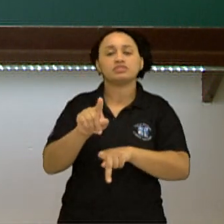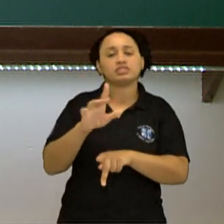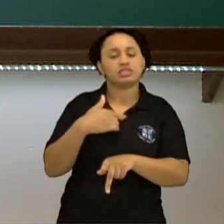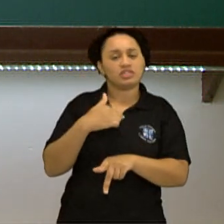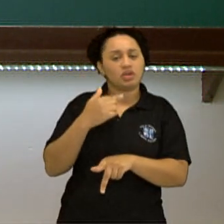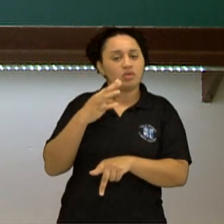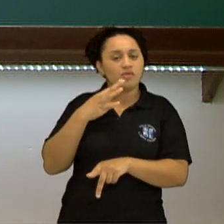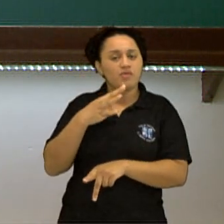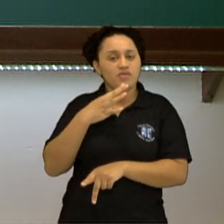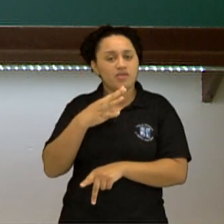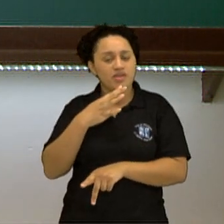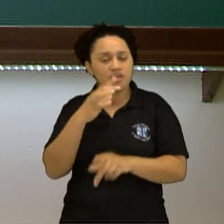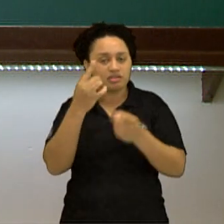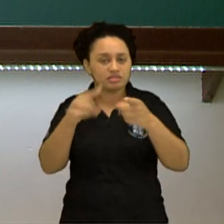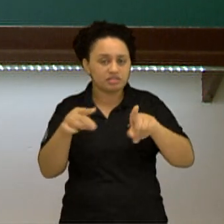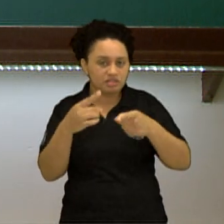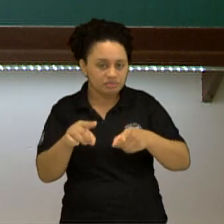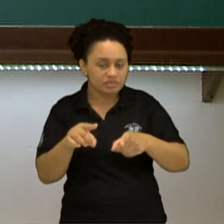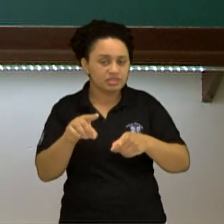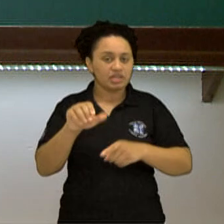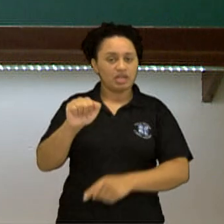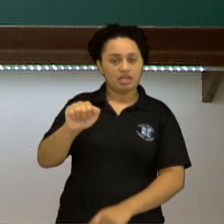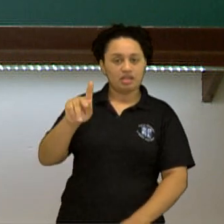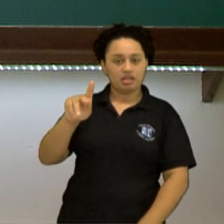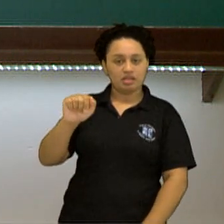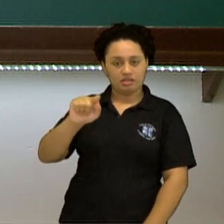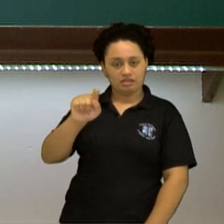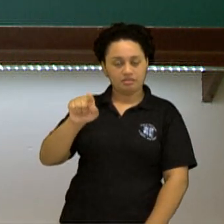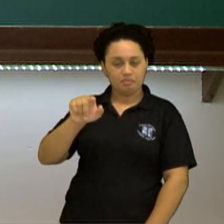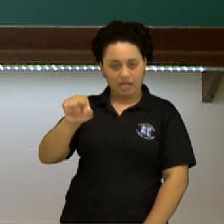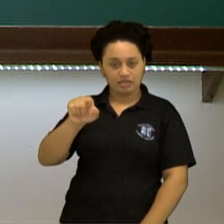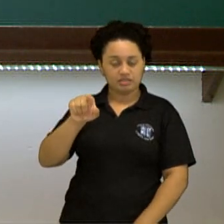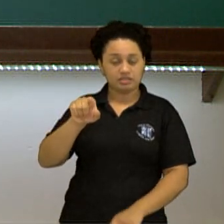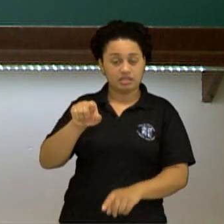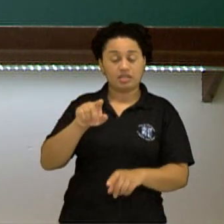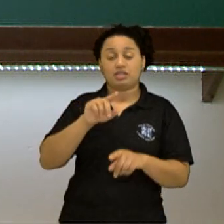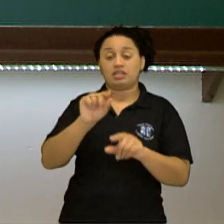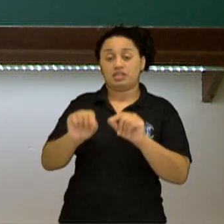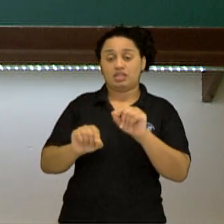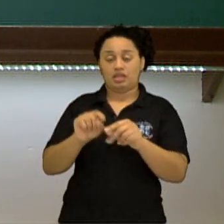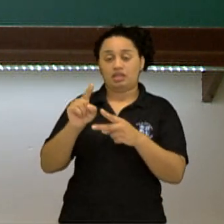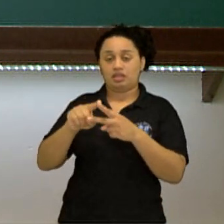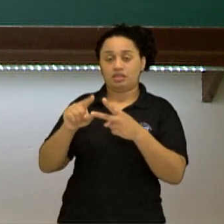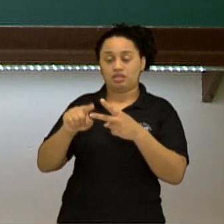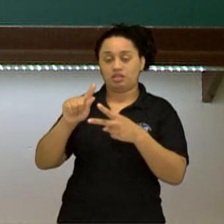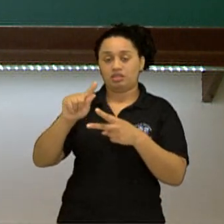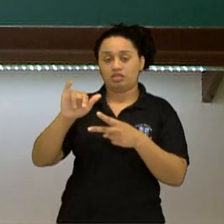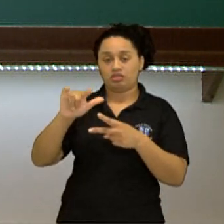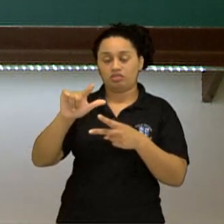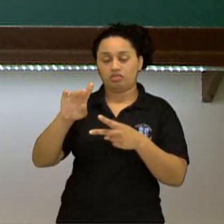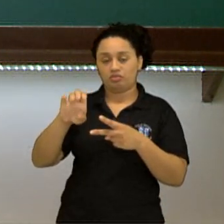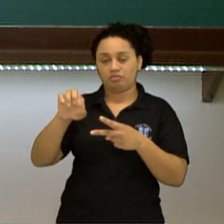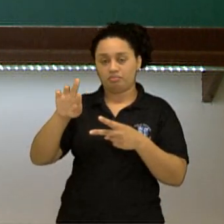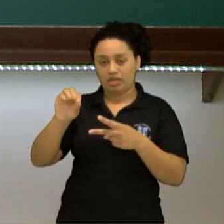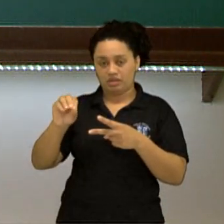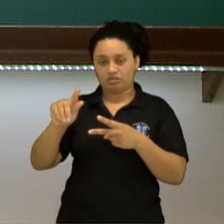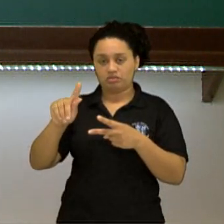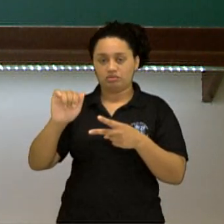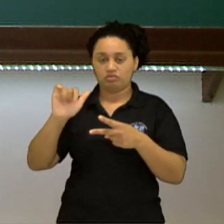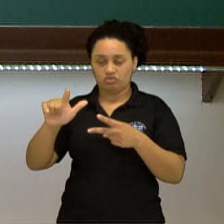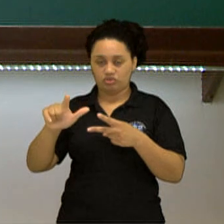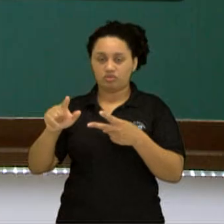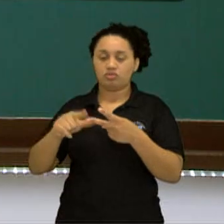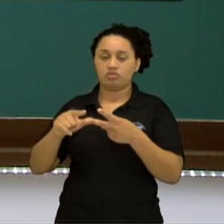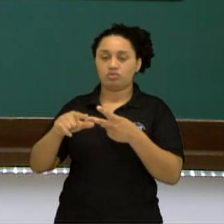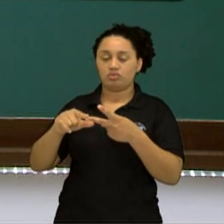a música A Paz de Gilberto Gil e João Donato? A letra diz o seguinte, A paz